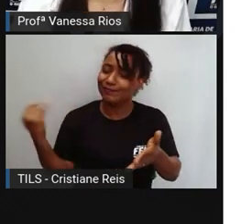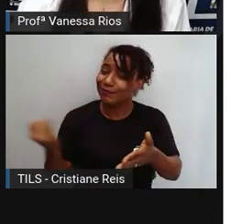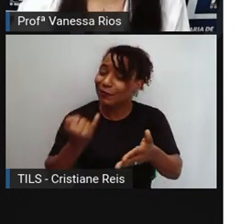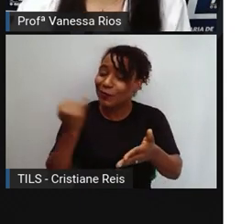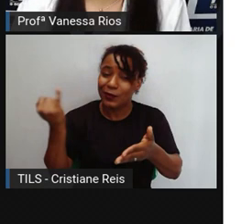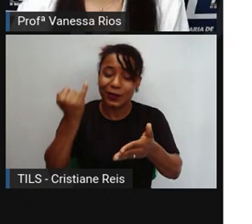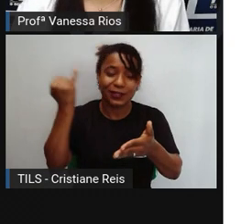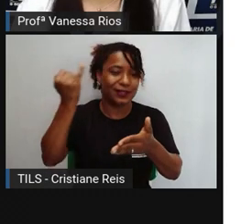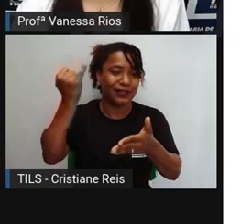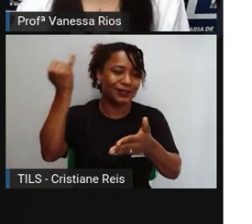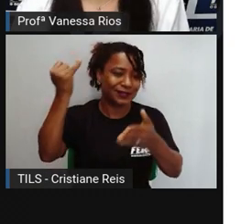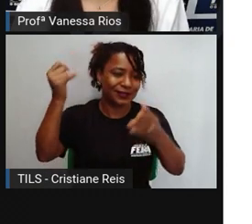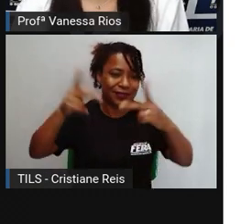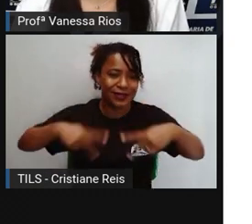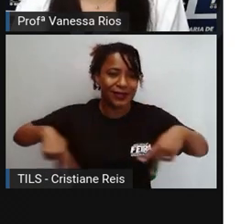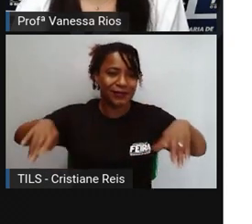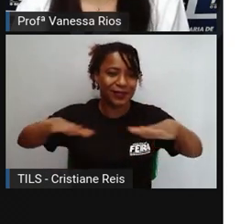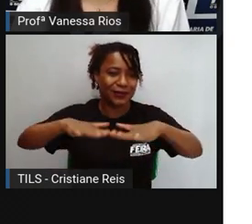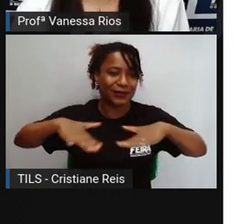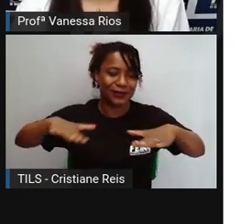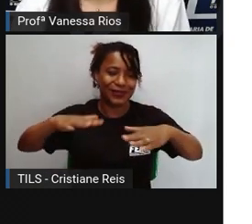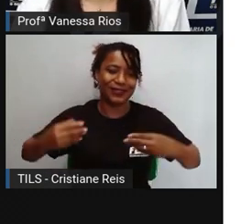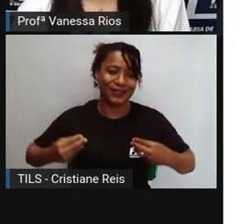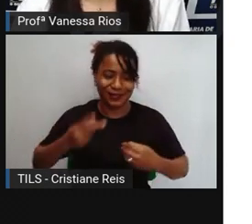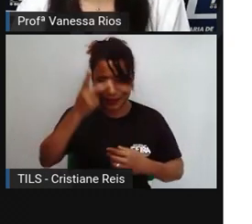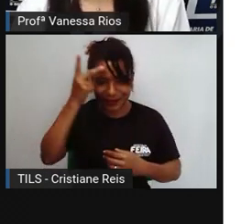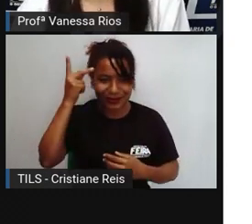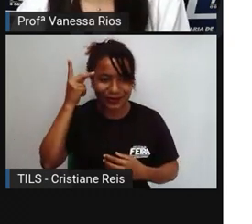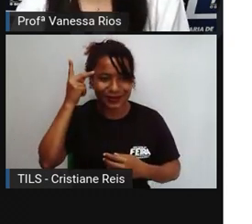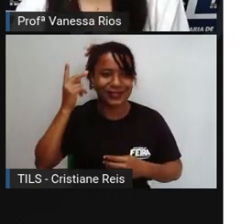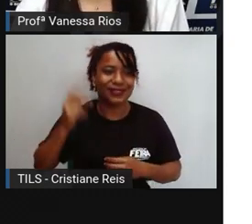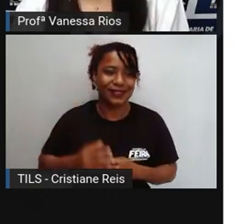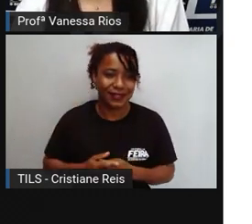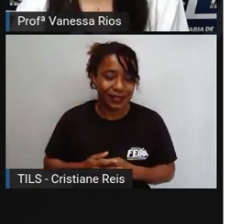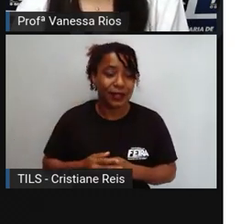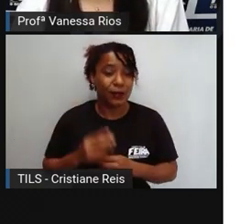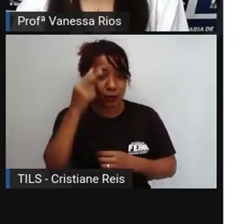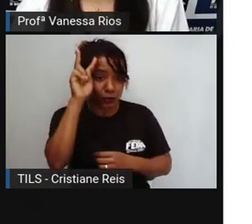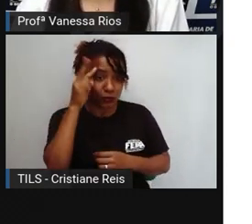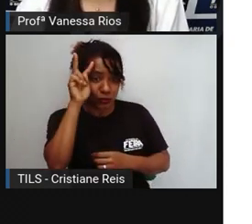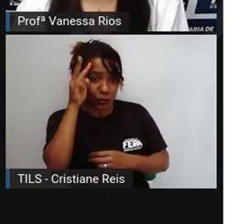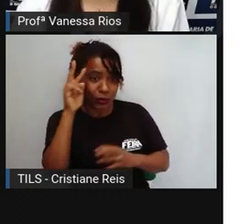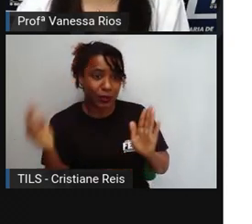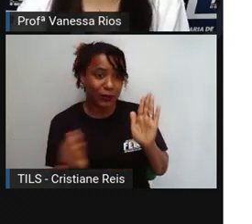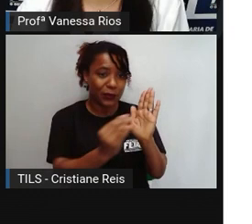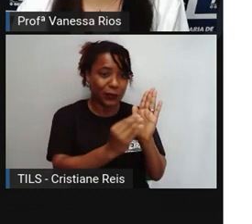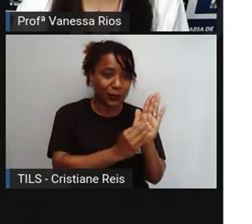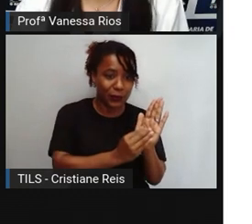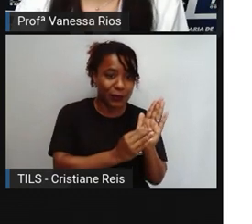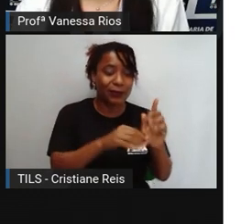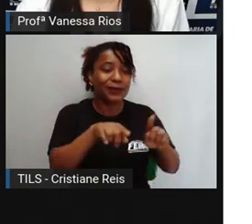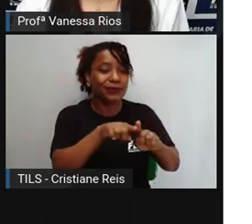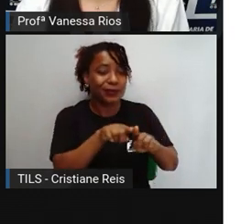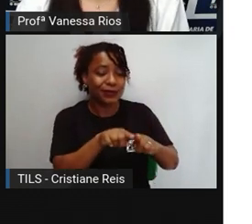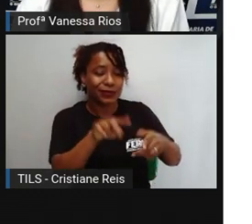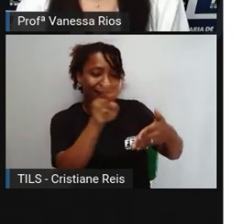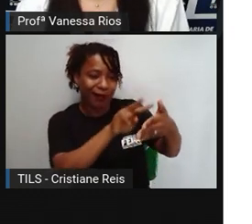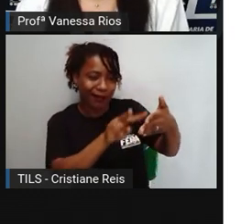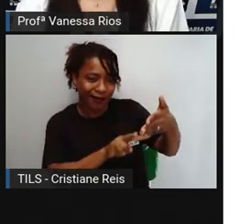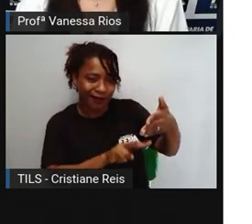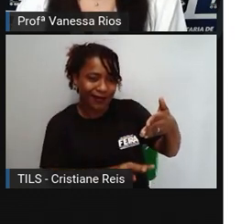recurso que comprova os registros históricos, mas também por representar uma outra forma de ler e